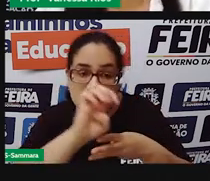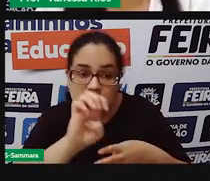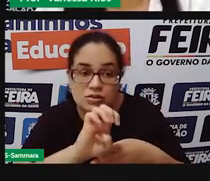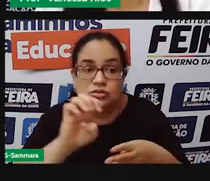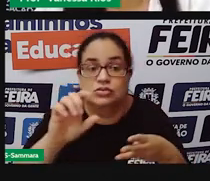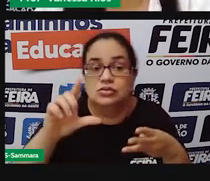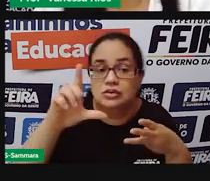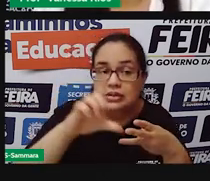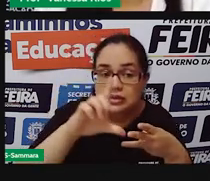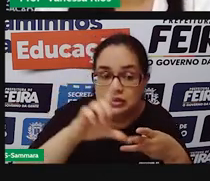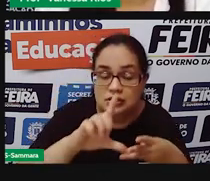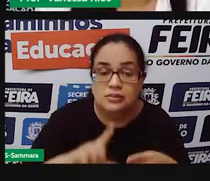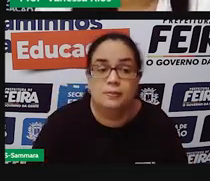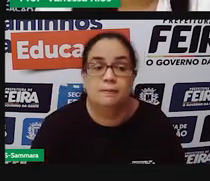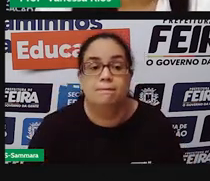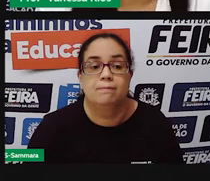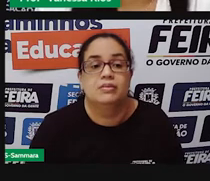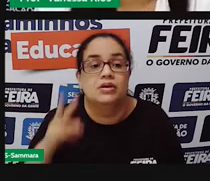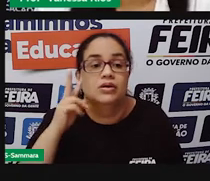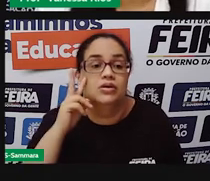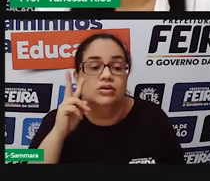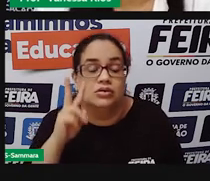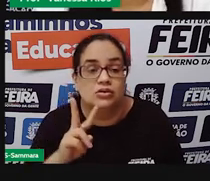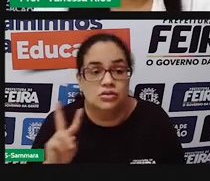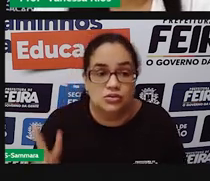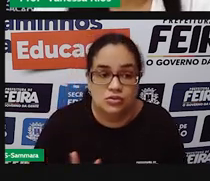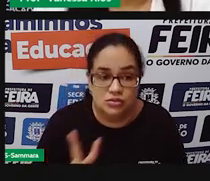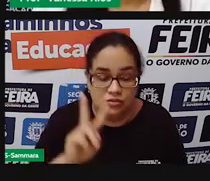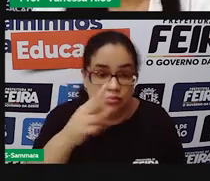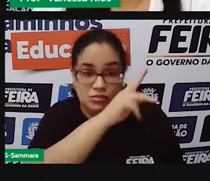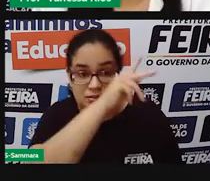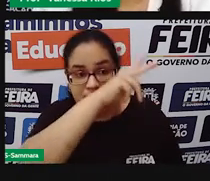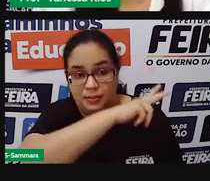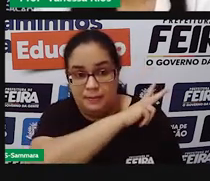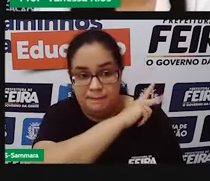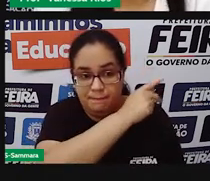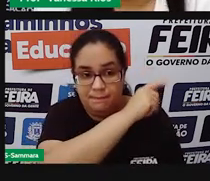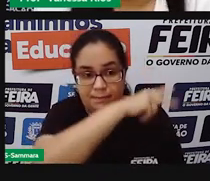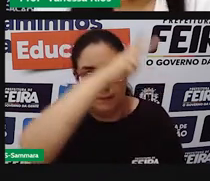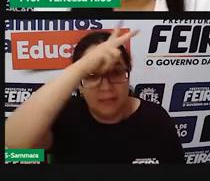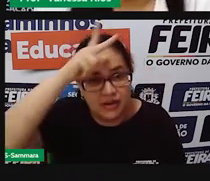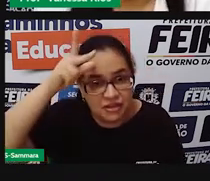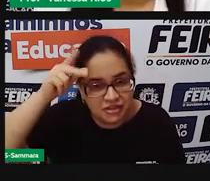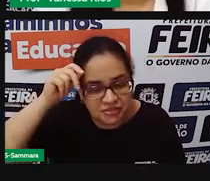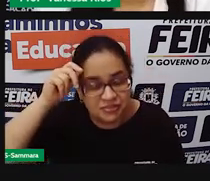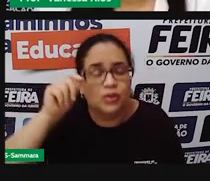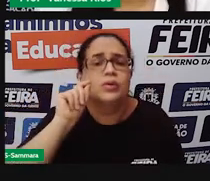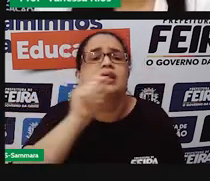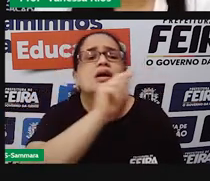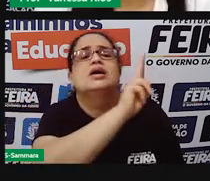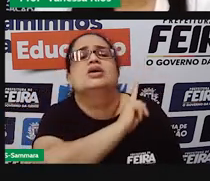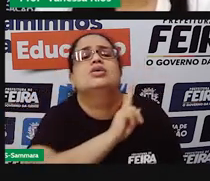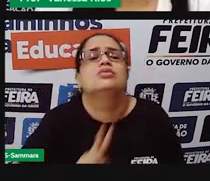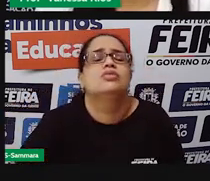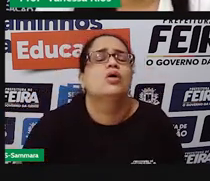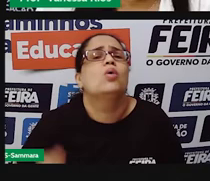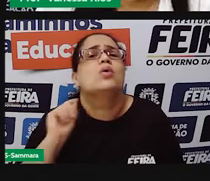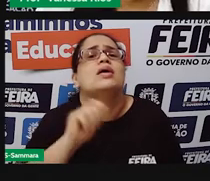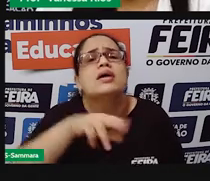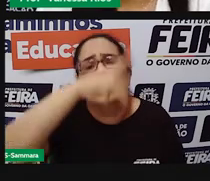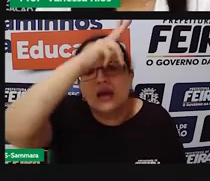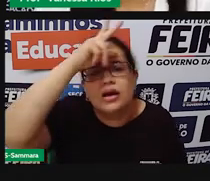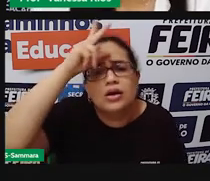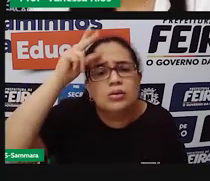observa a presença dos vereadores e do prefeito. Mas o que que os vereadores fazem? E o que que o prefeito